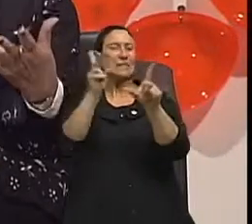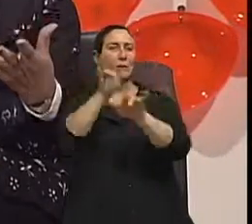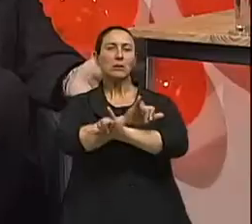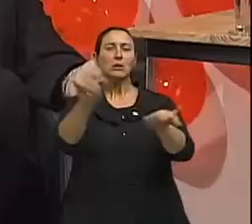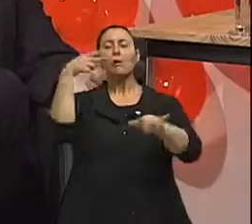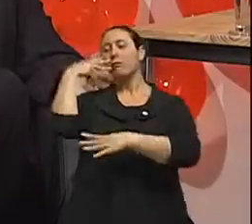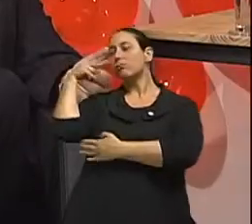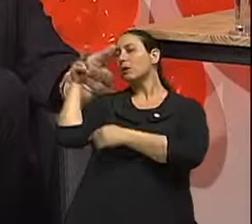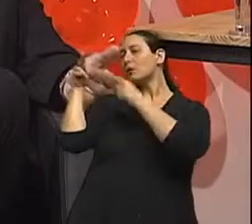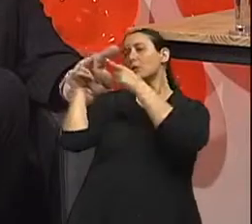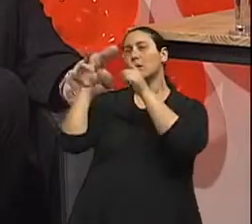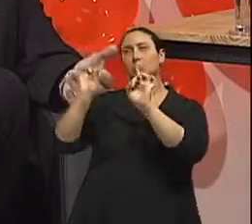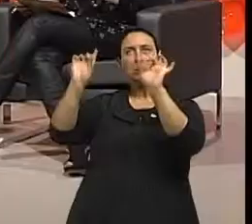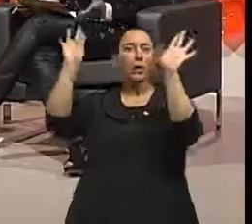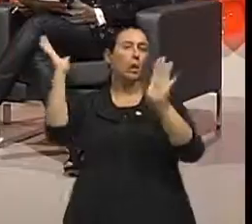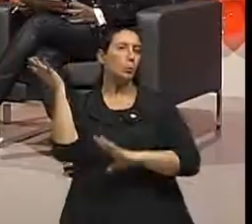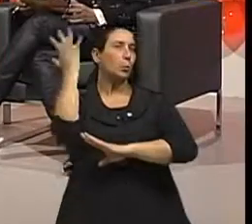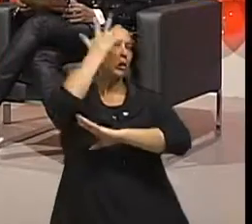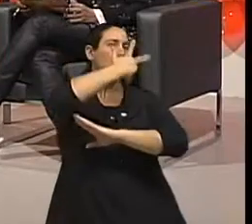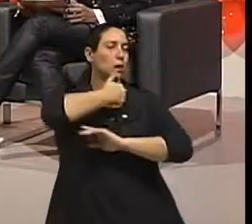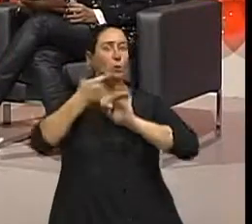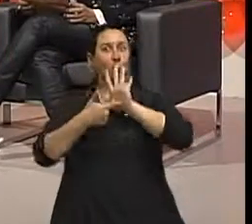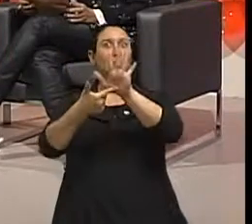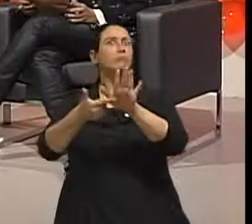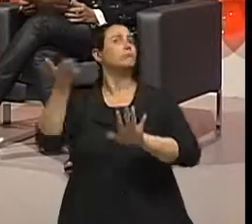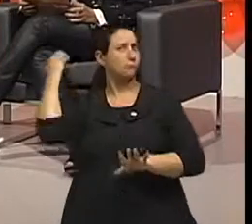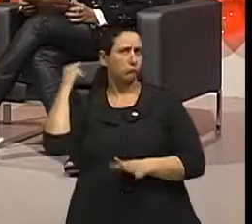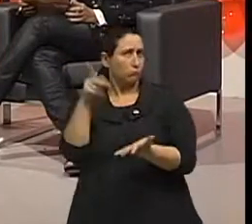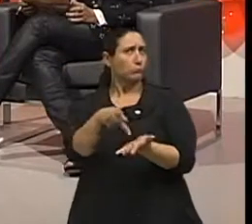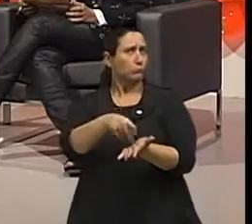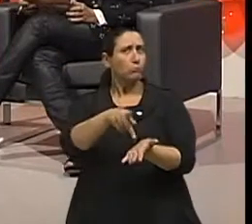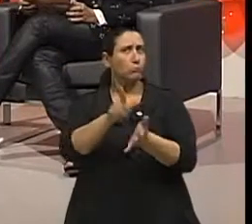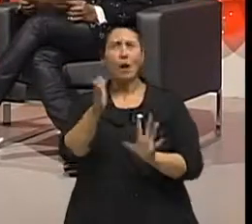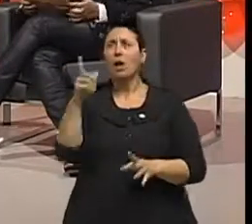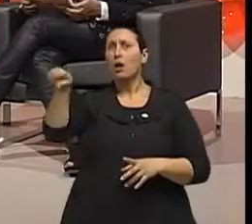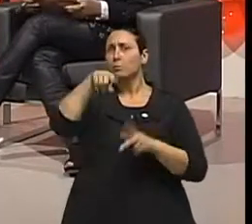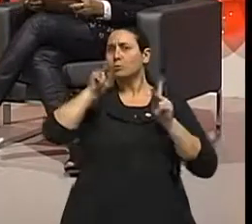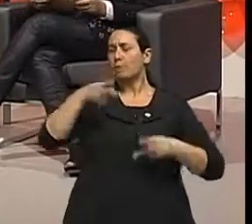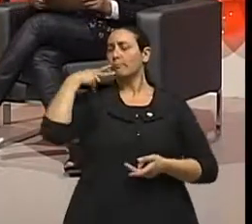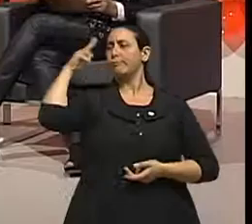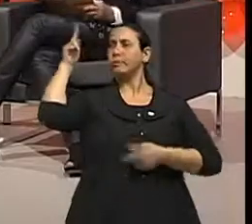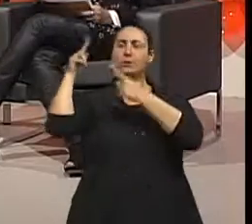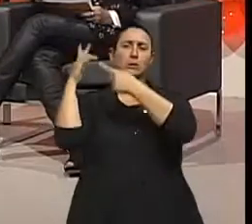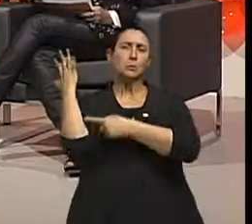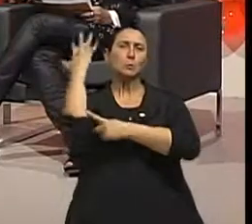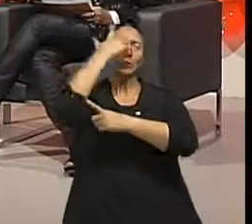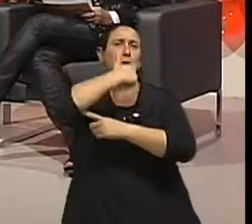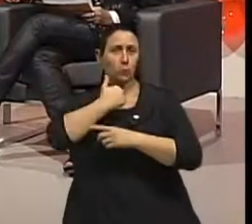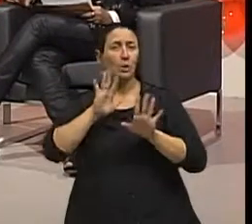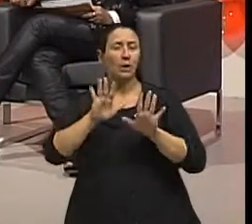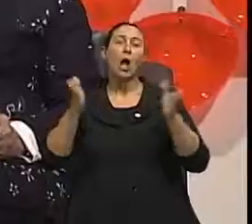né? Exatamente. Com o cigarro aparecendo sempre. Não, era uma época, existia uma época onde as pessoas fumavam em sala de aula. Claro, perfeito. Onde fumavam desde hospitais.